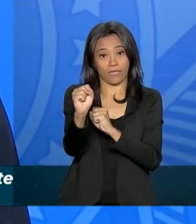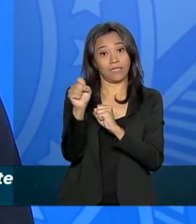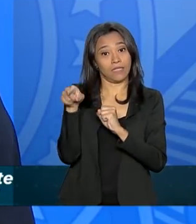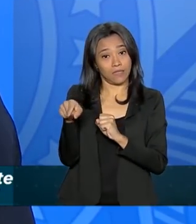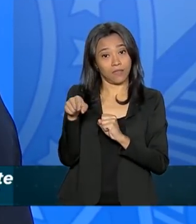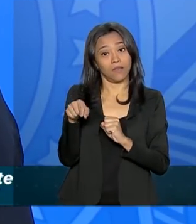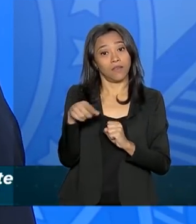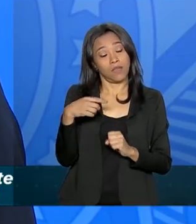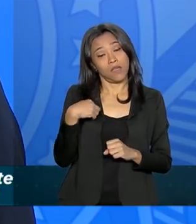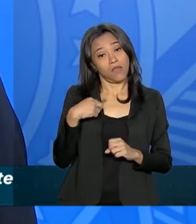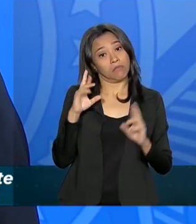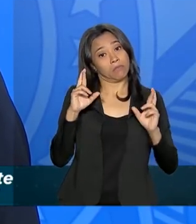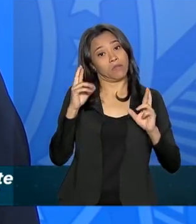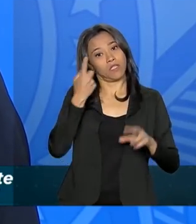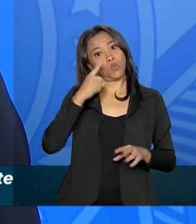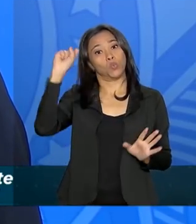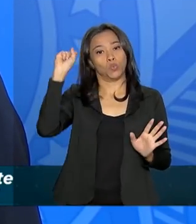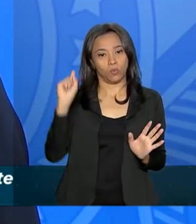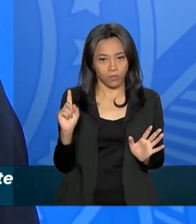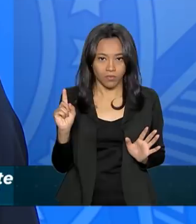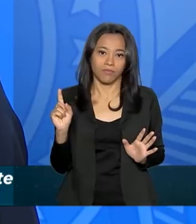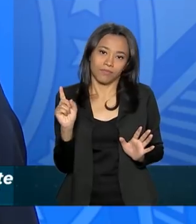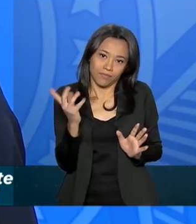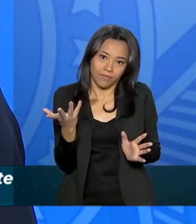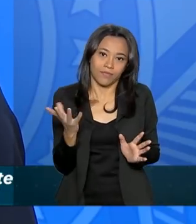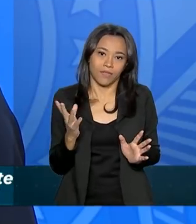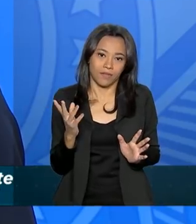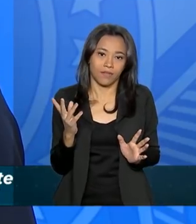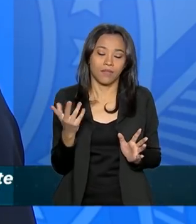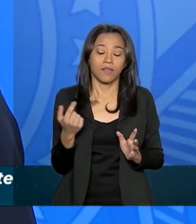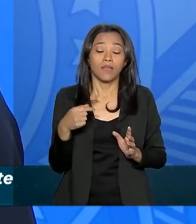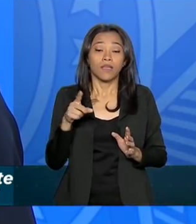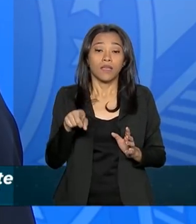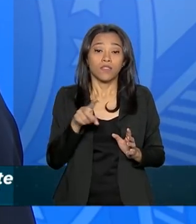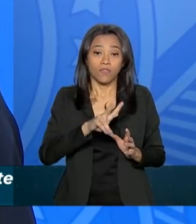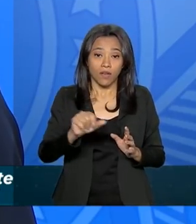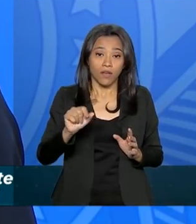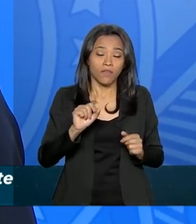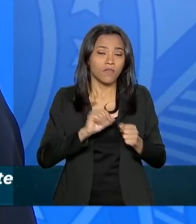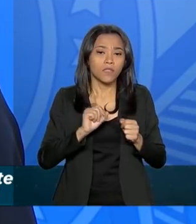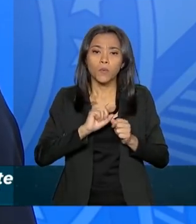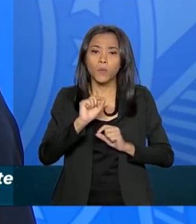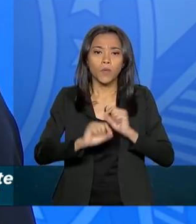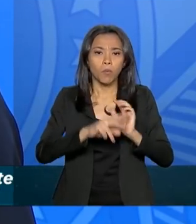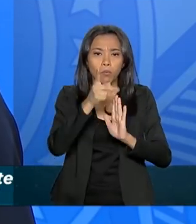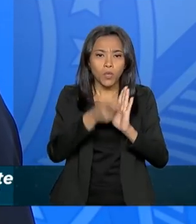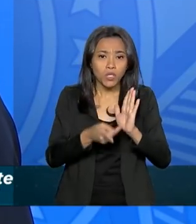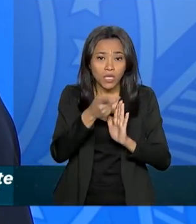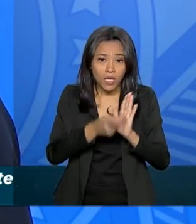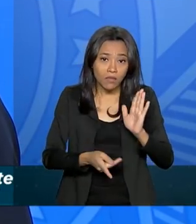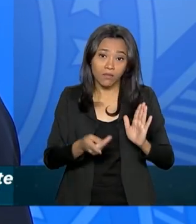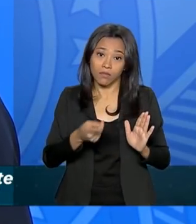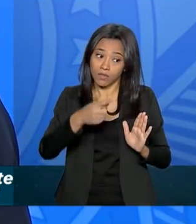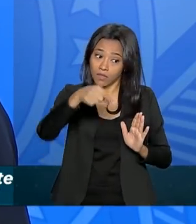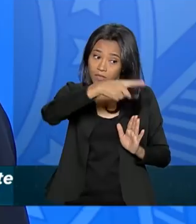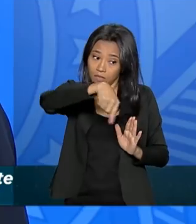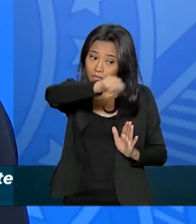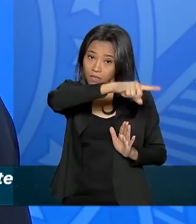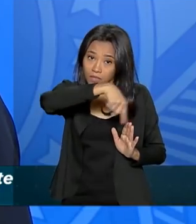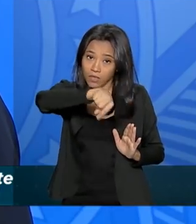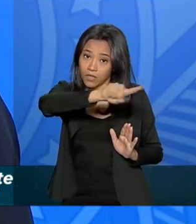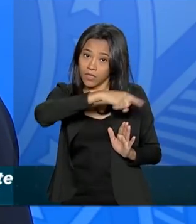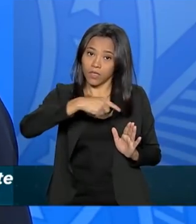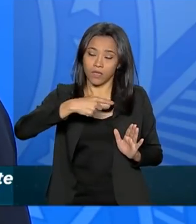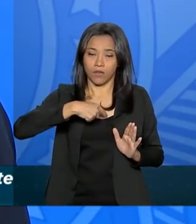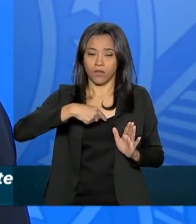seja o último passo nosso, né? Para a gente apresentar um projeto, de modo que os homens da lei, Forças